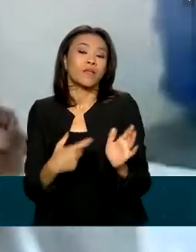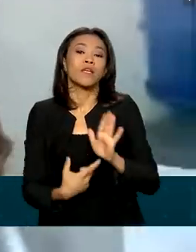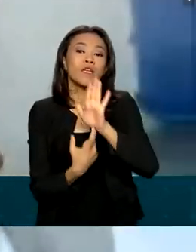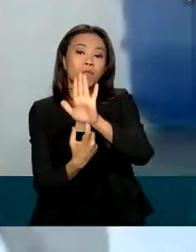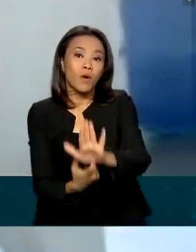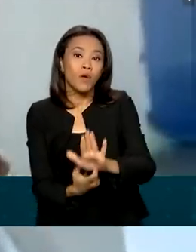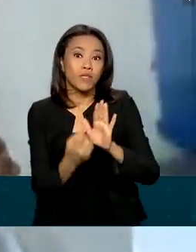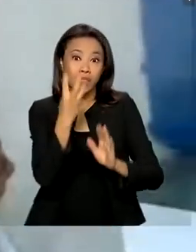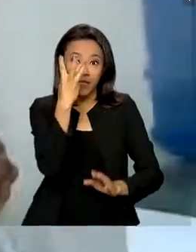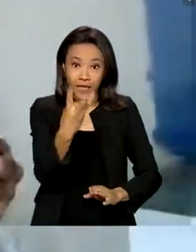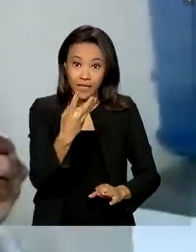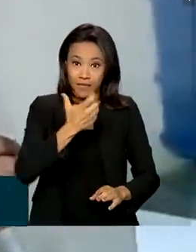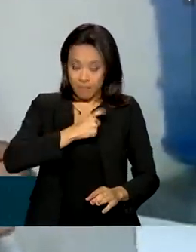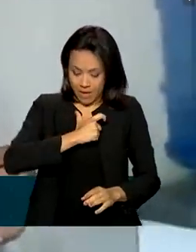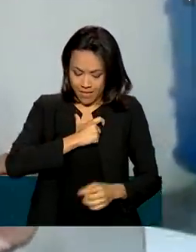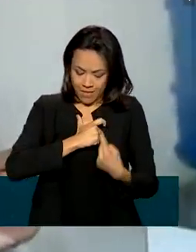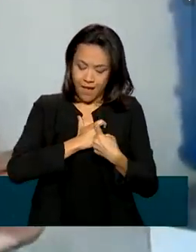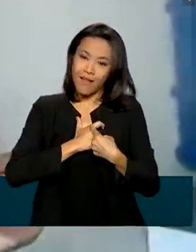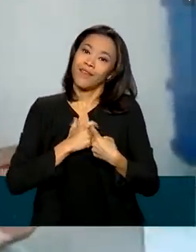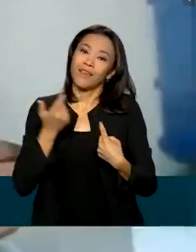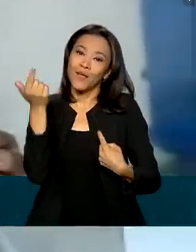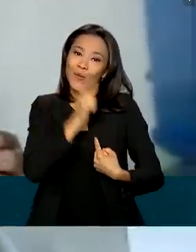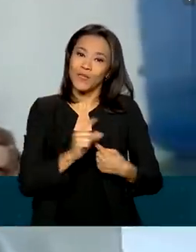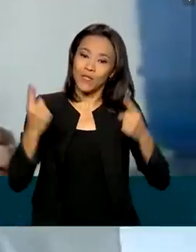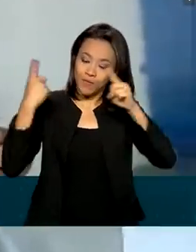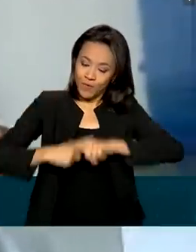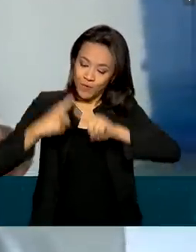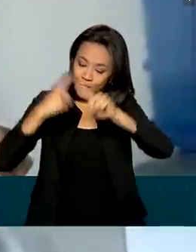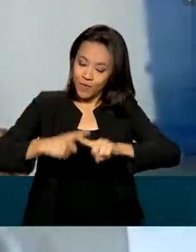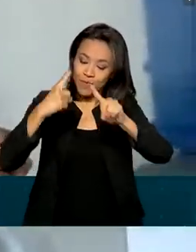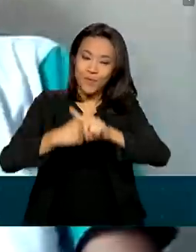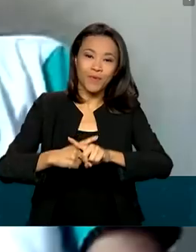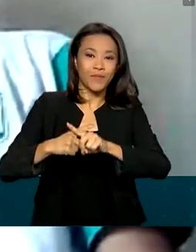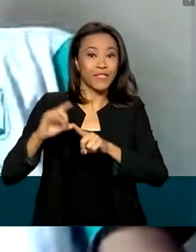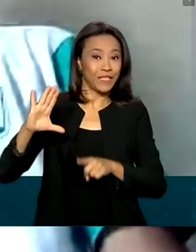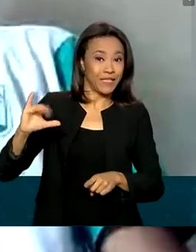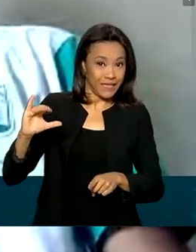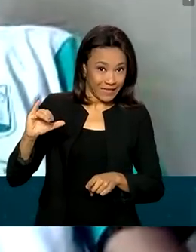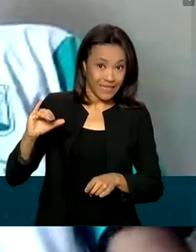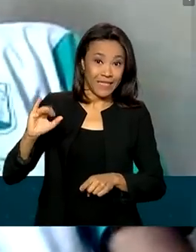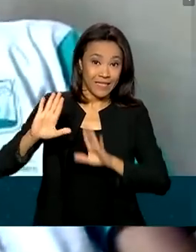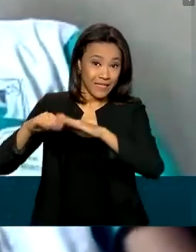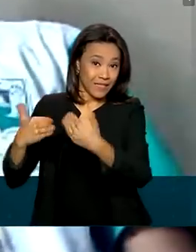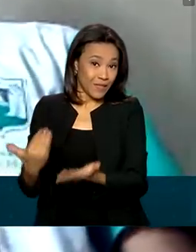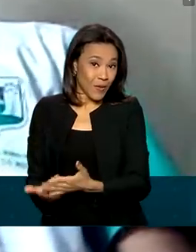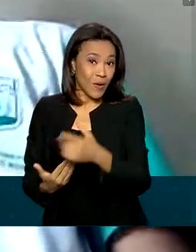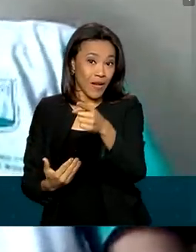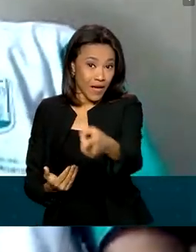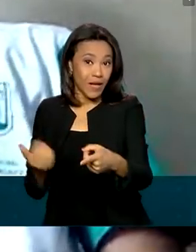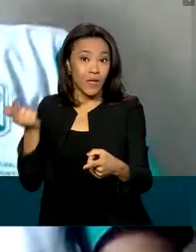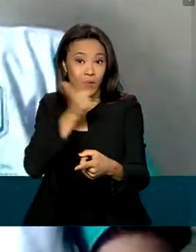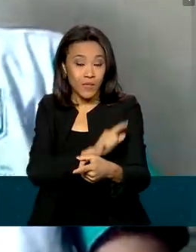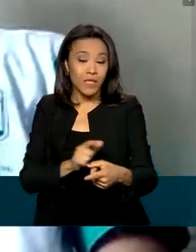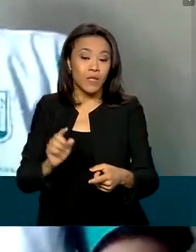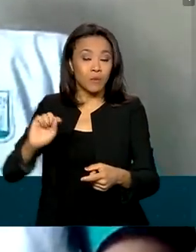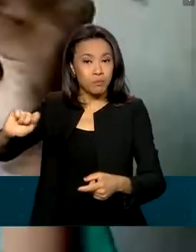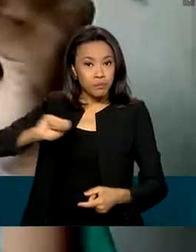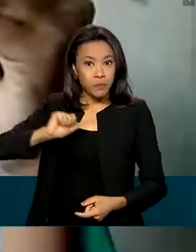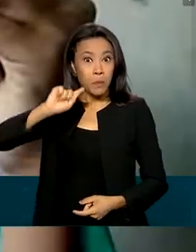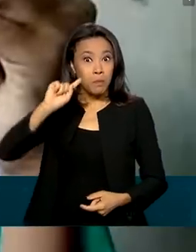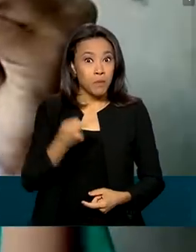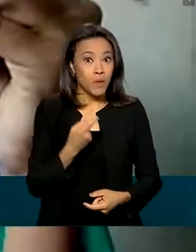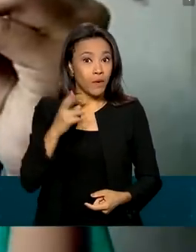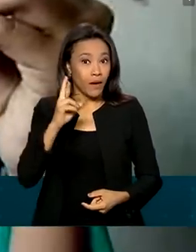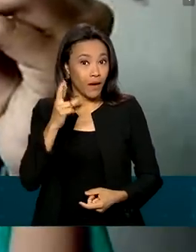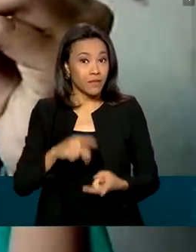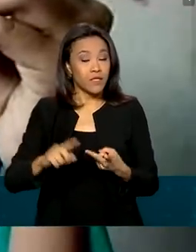as três medalhas que ganhou em competições de ciências na escola. O desempenho dela rendeu um prêmio de mil reais e